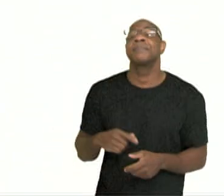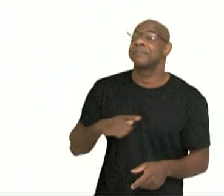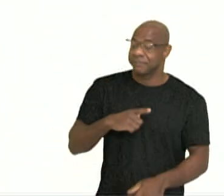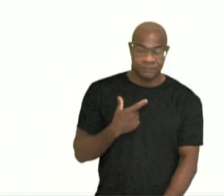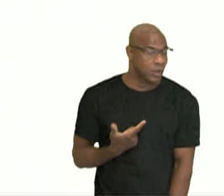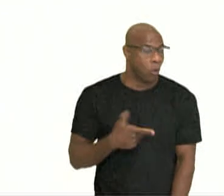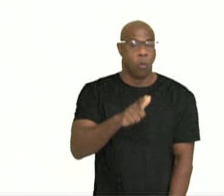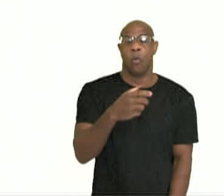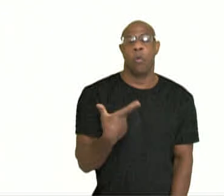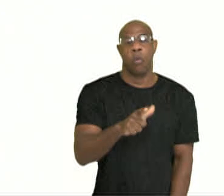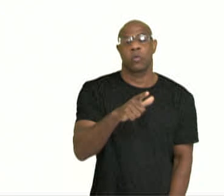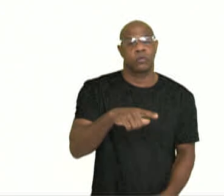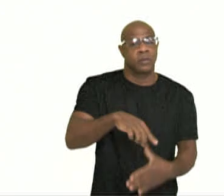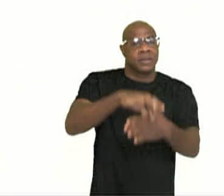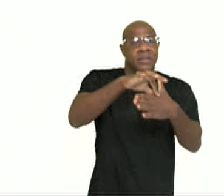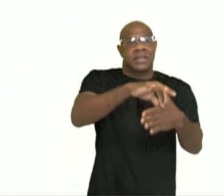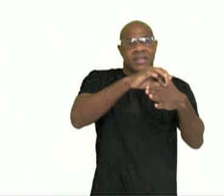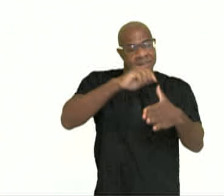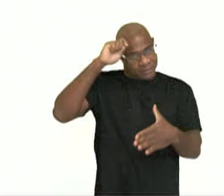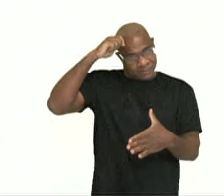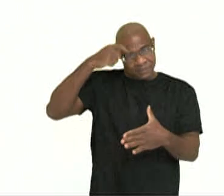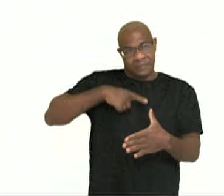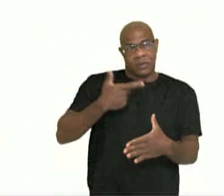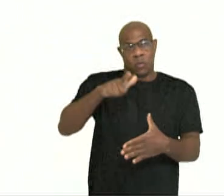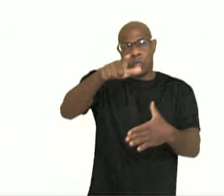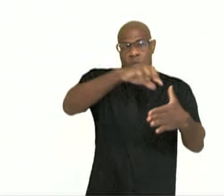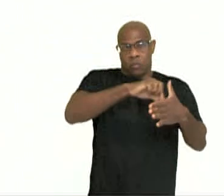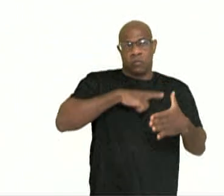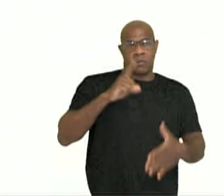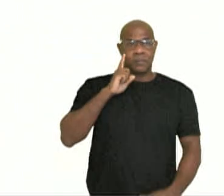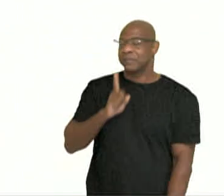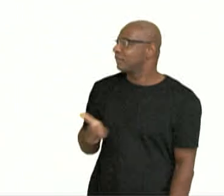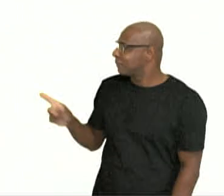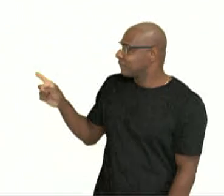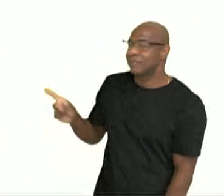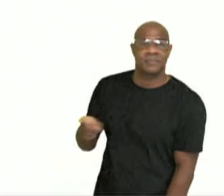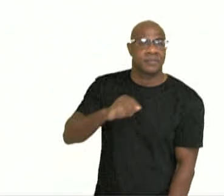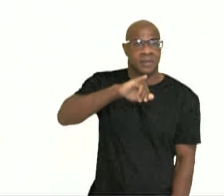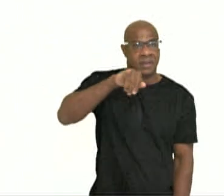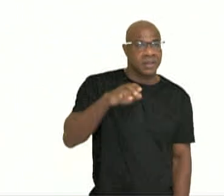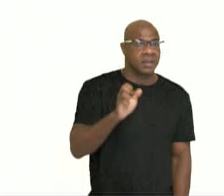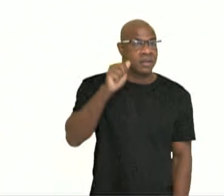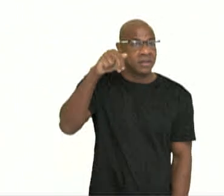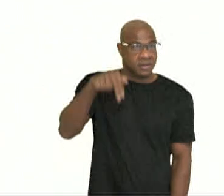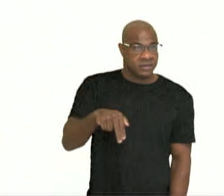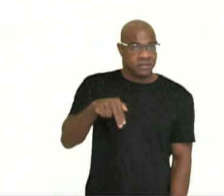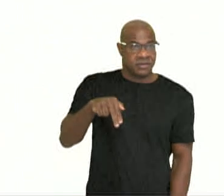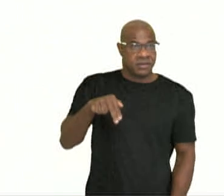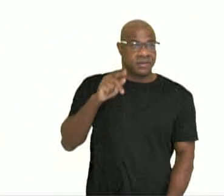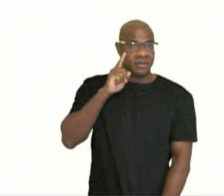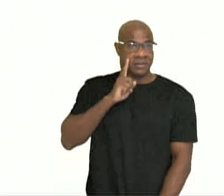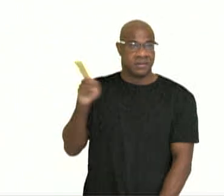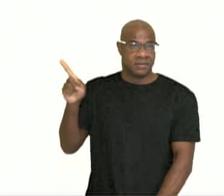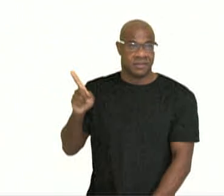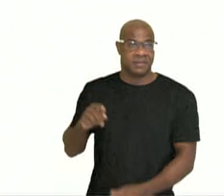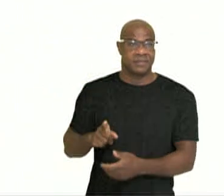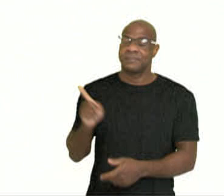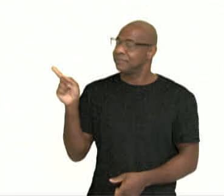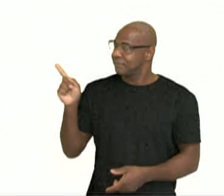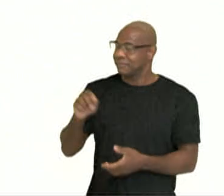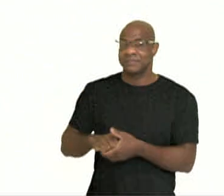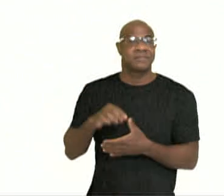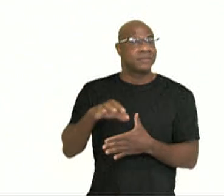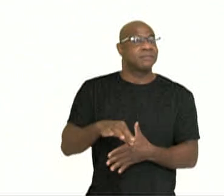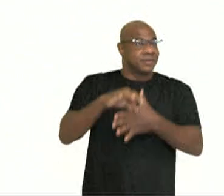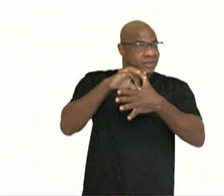novos líderes. A gente vai ter a figura do Jean Jacques de Salines, que vai começar a liderar esse exército numa guerra de